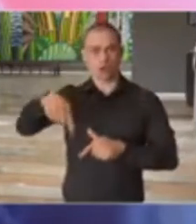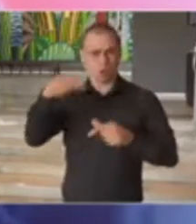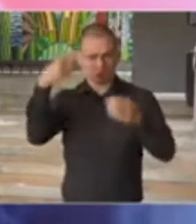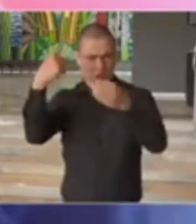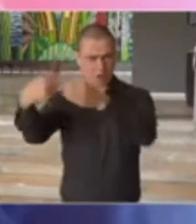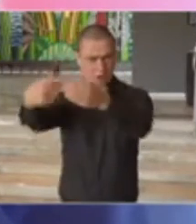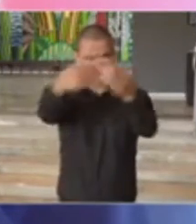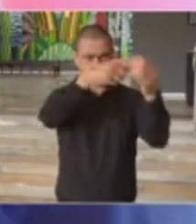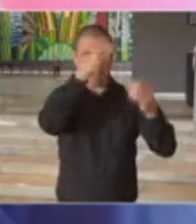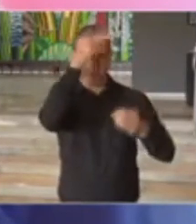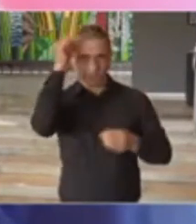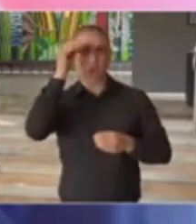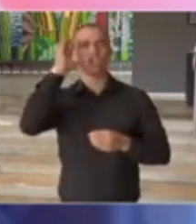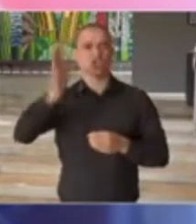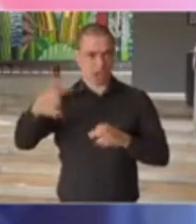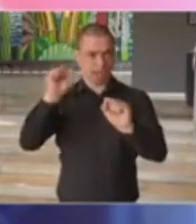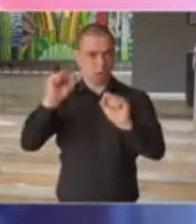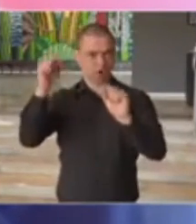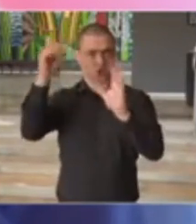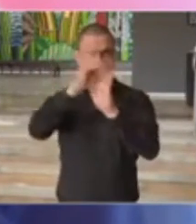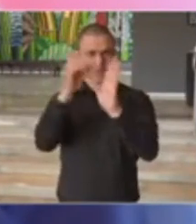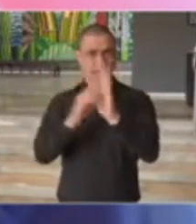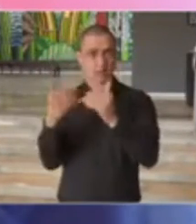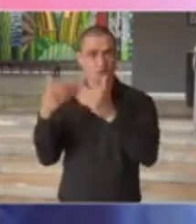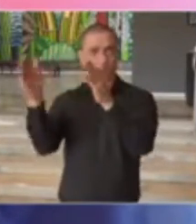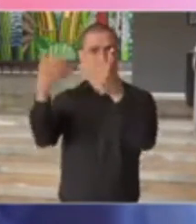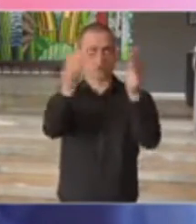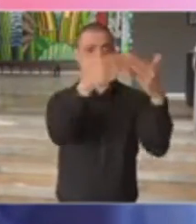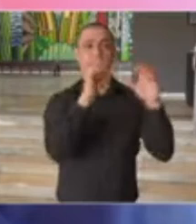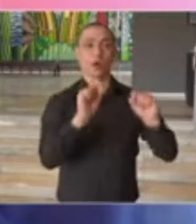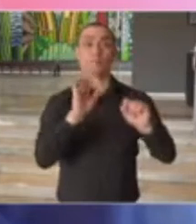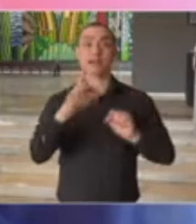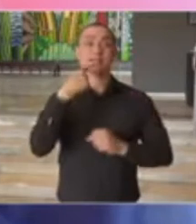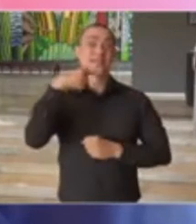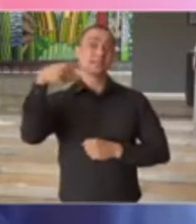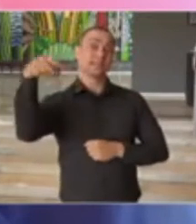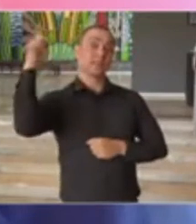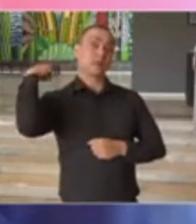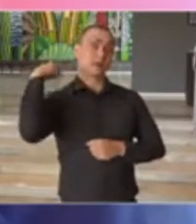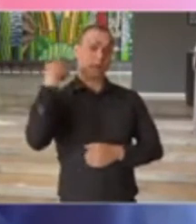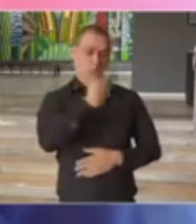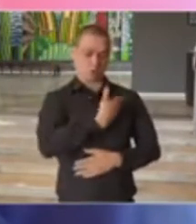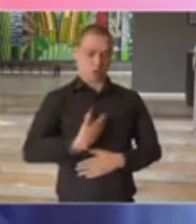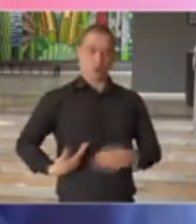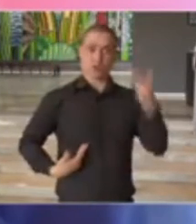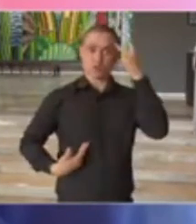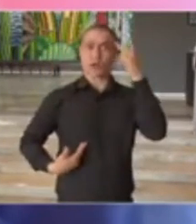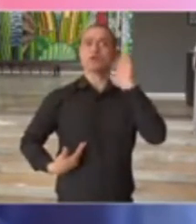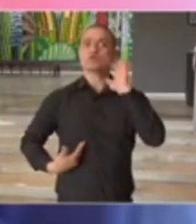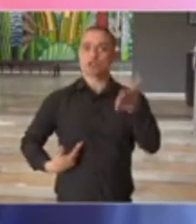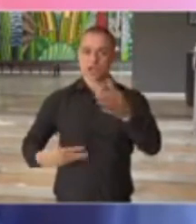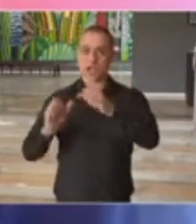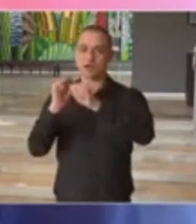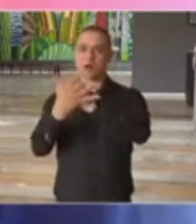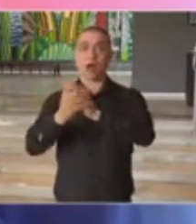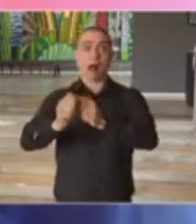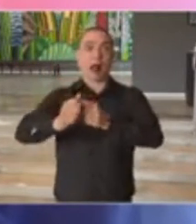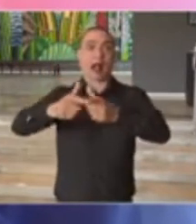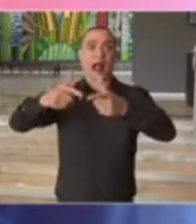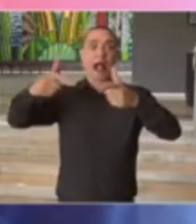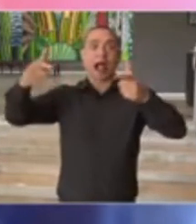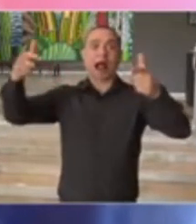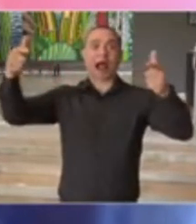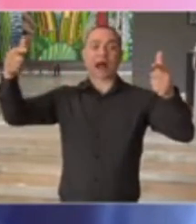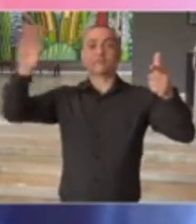já podem ter os decretos para flexibilização. Mas, na semana passada, o Estado teve uma alta de casos confirmados,